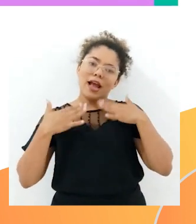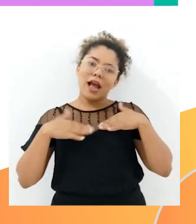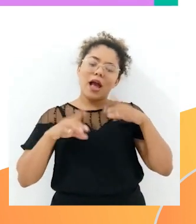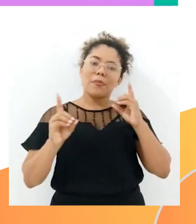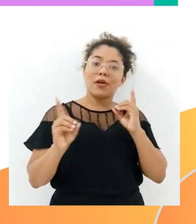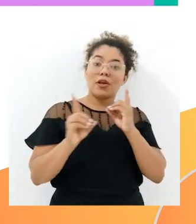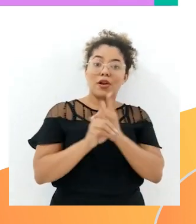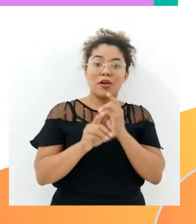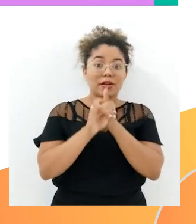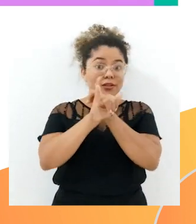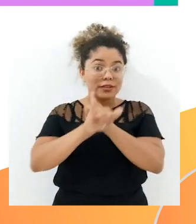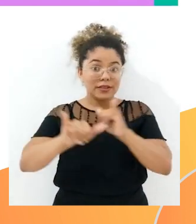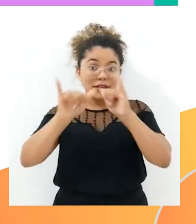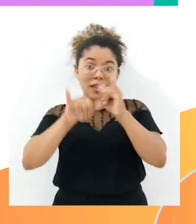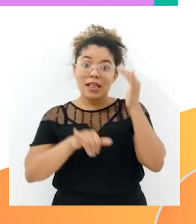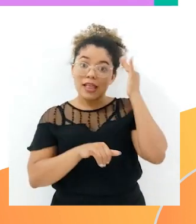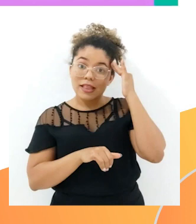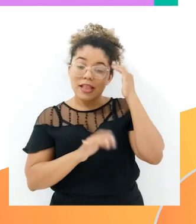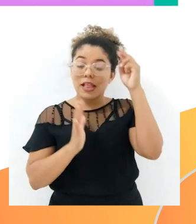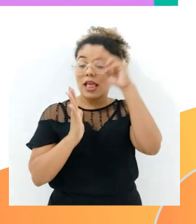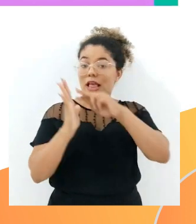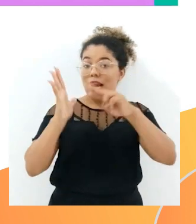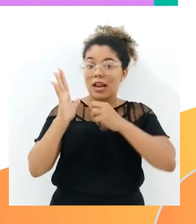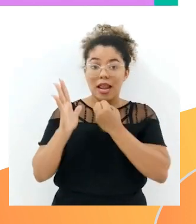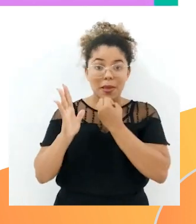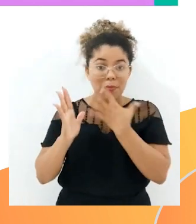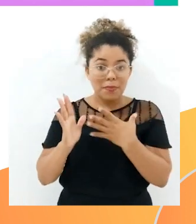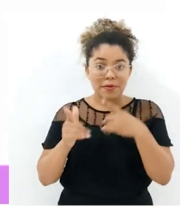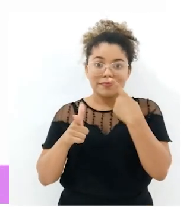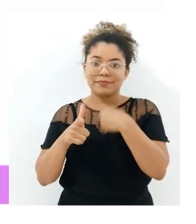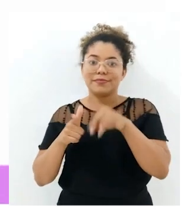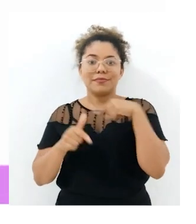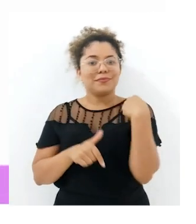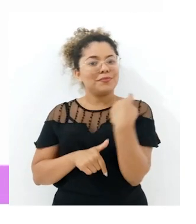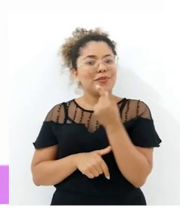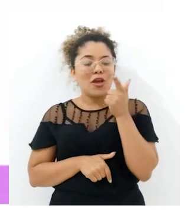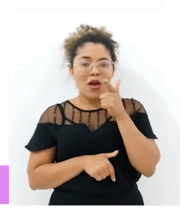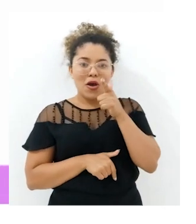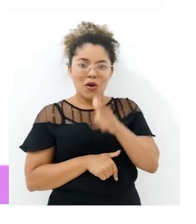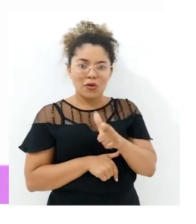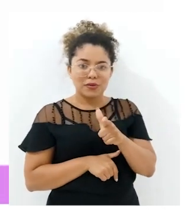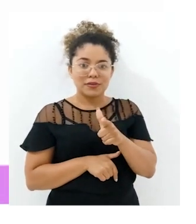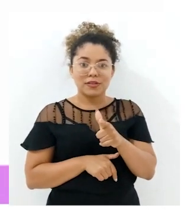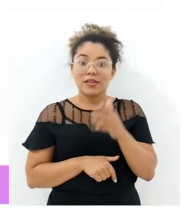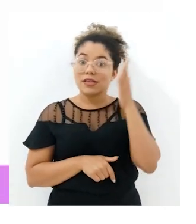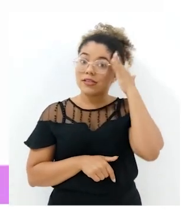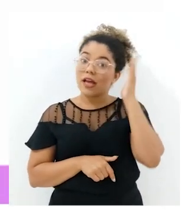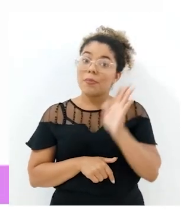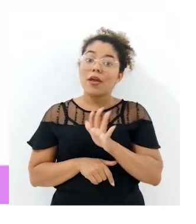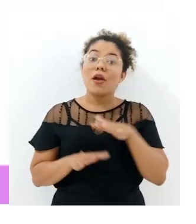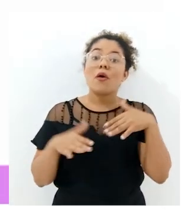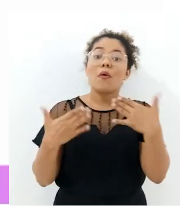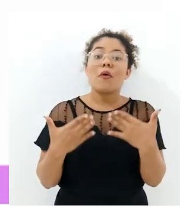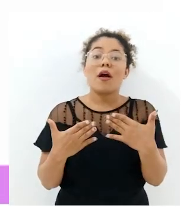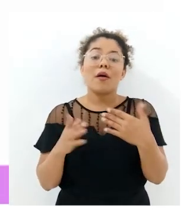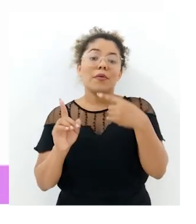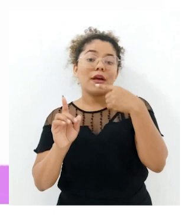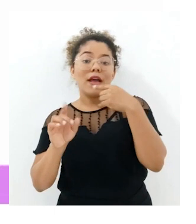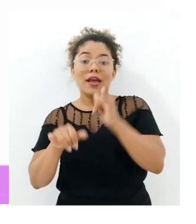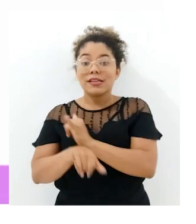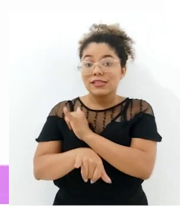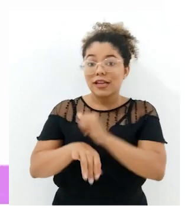informações, entender, ler bem o problema para que a gente consiga identificar qual é a operação e